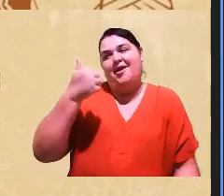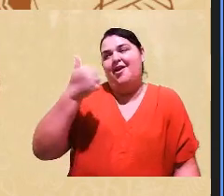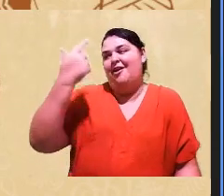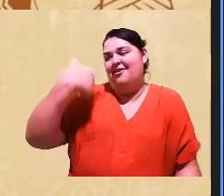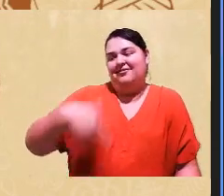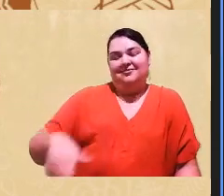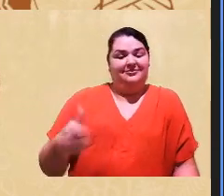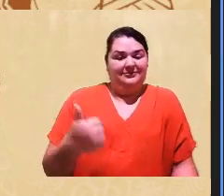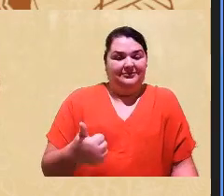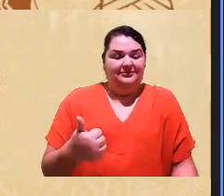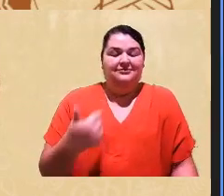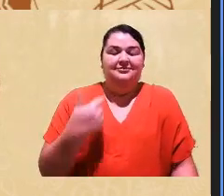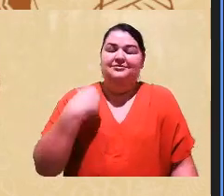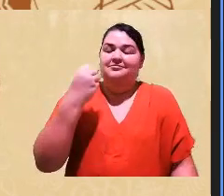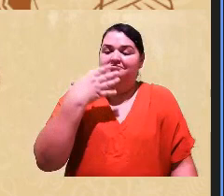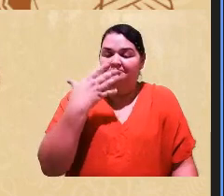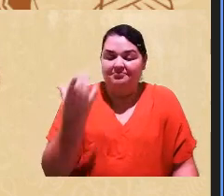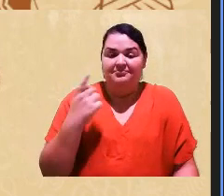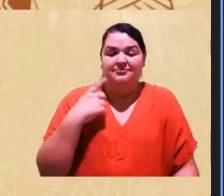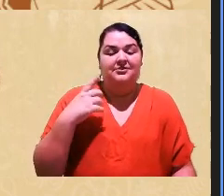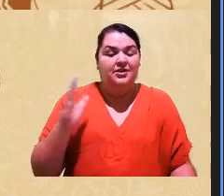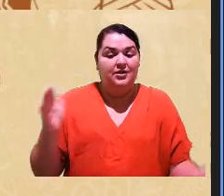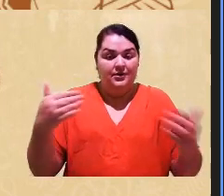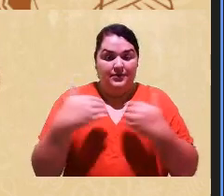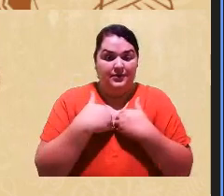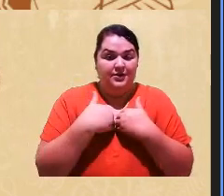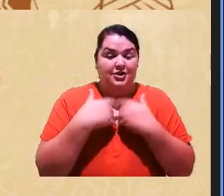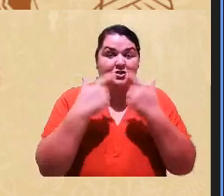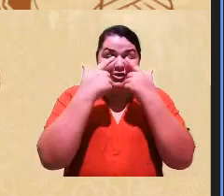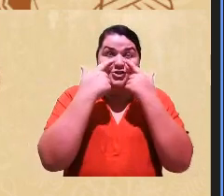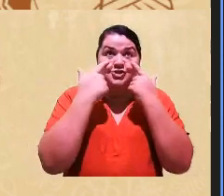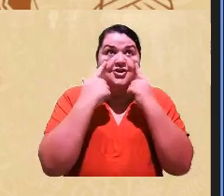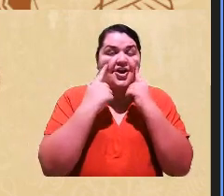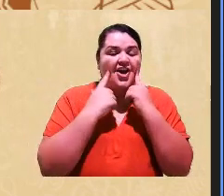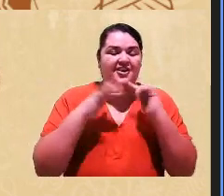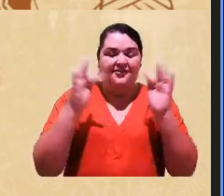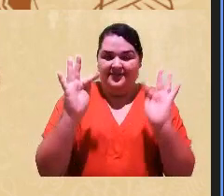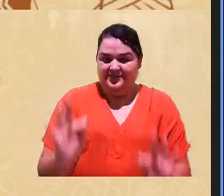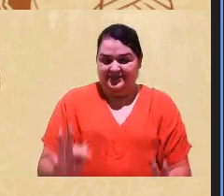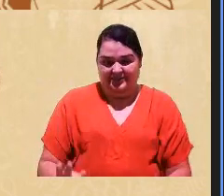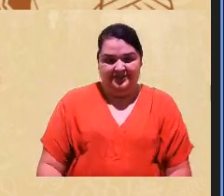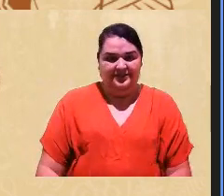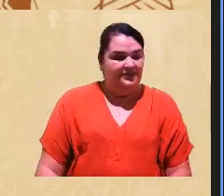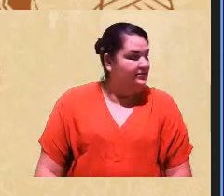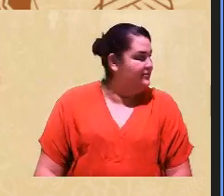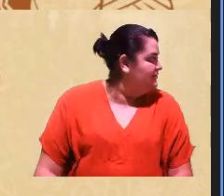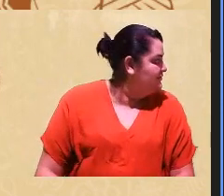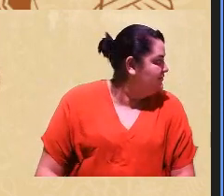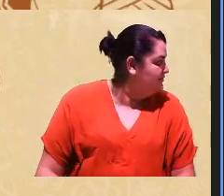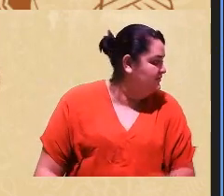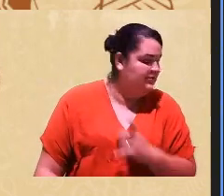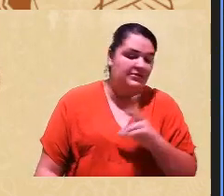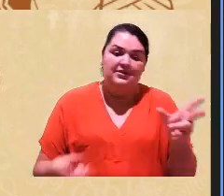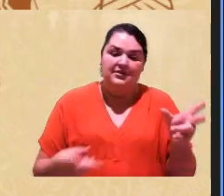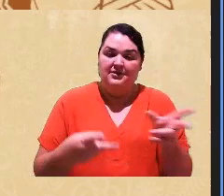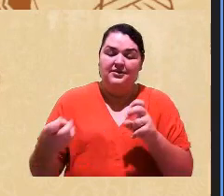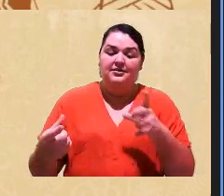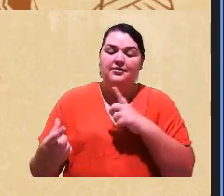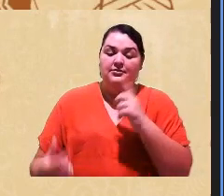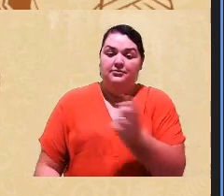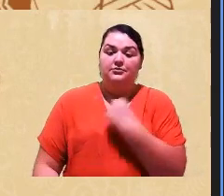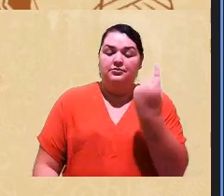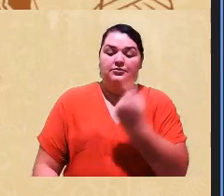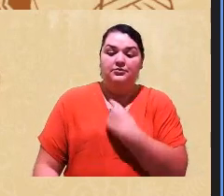tratada com gentileza, acolhida, eles choram na acolhida de felicidade, se identificam conosco com as